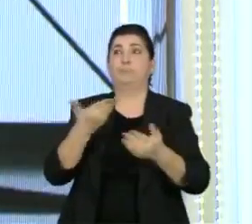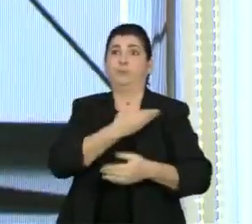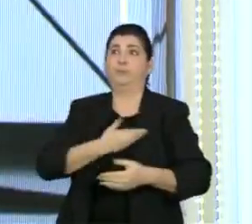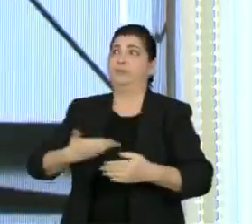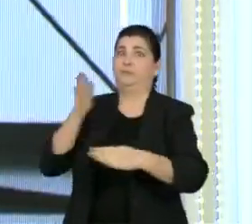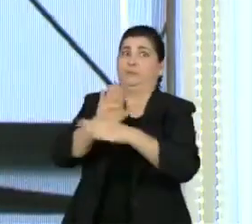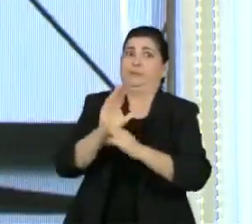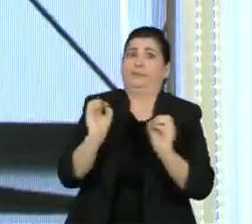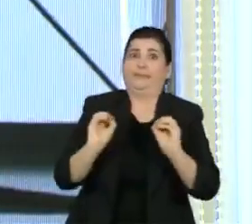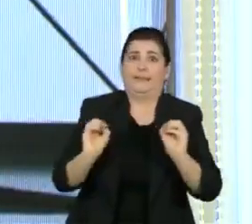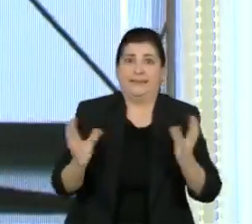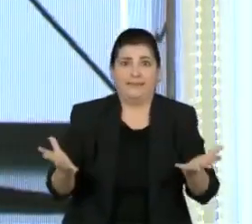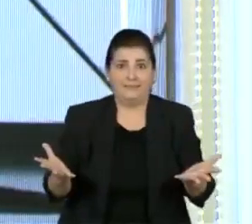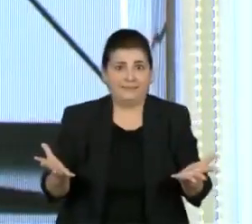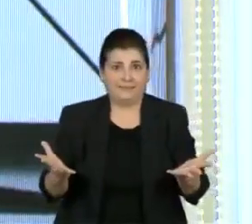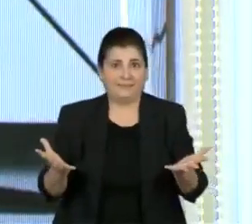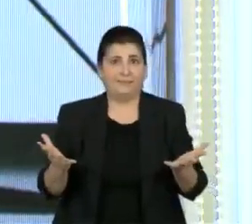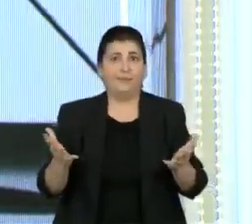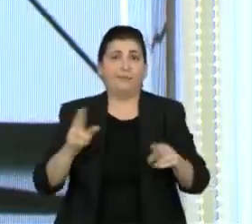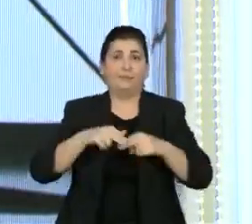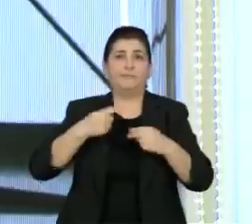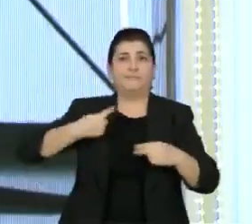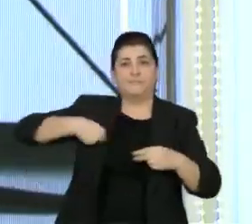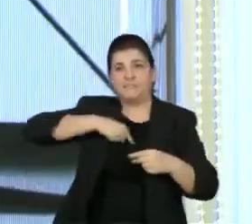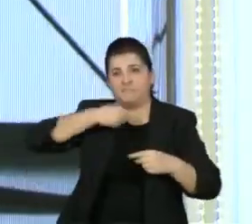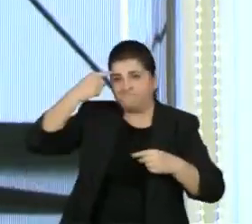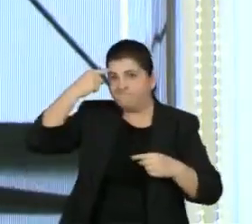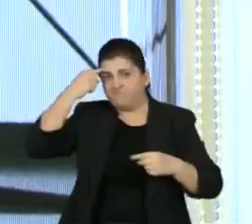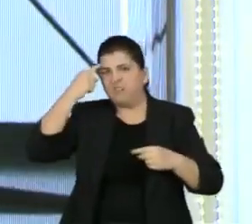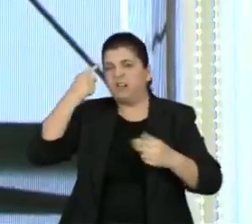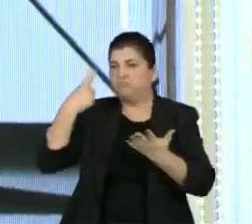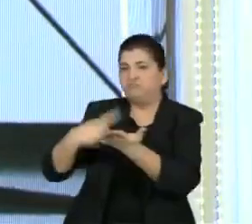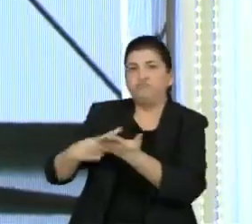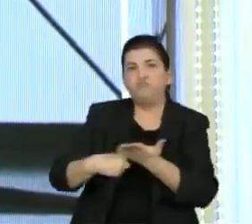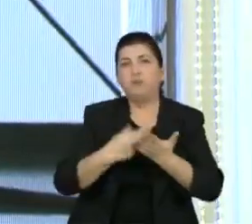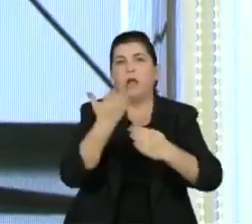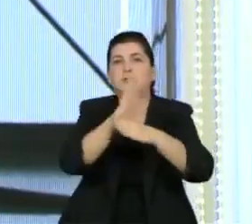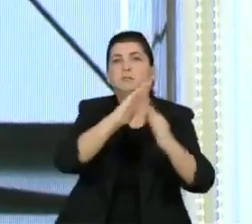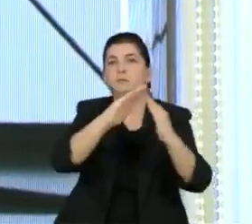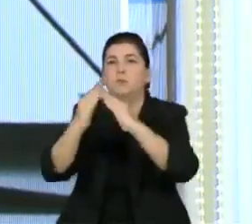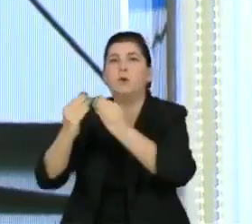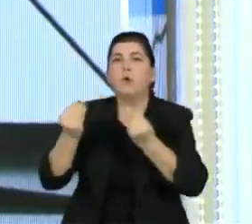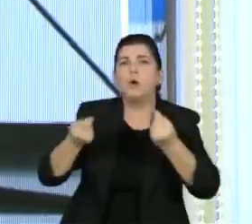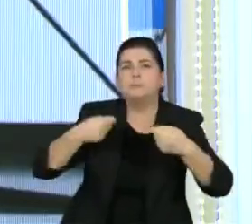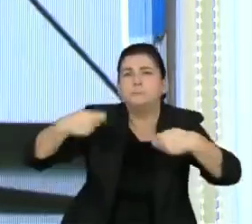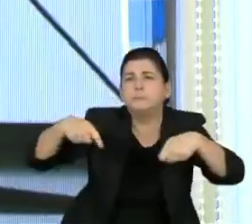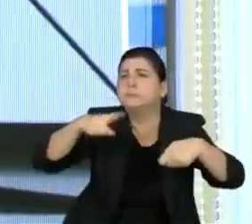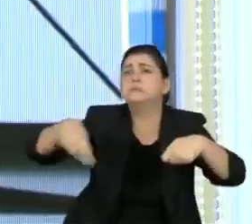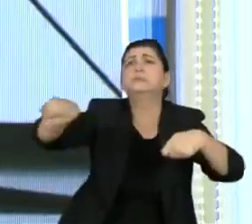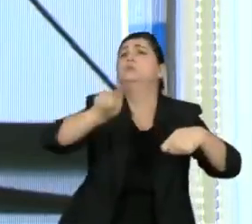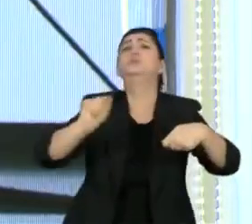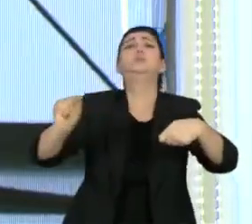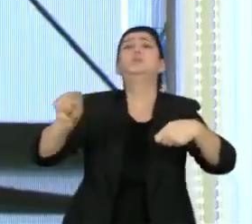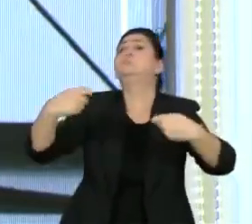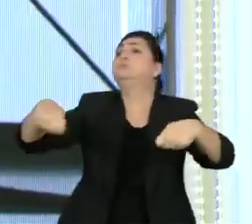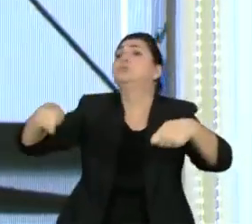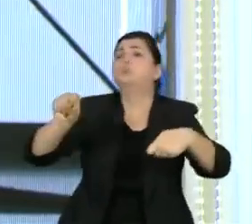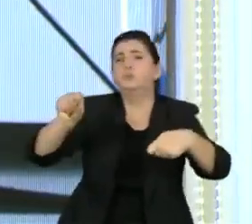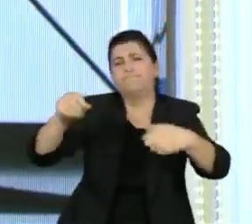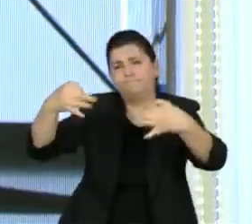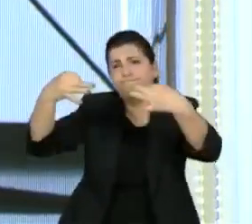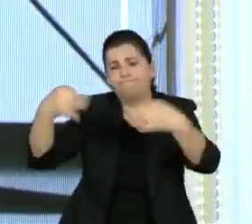imóveis, e depois eu concordo plenamente com você de que nós precisamos adensar de maneira correta